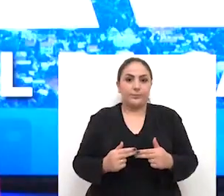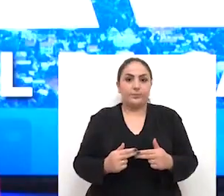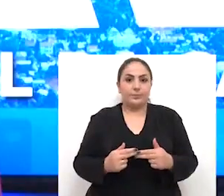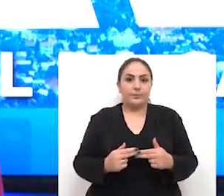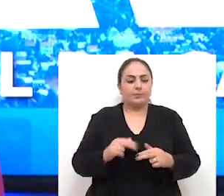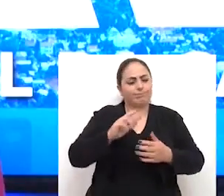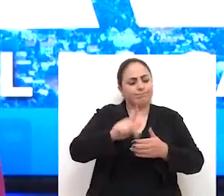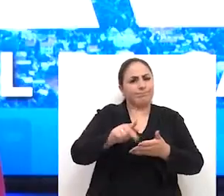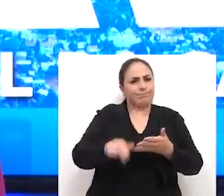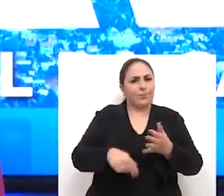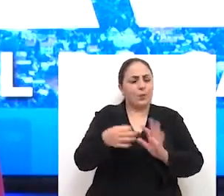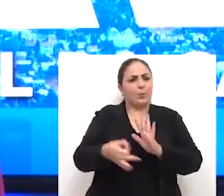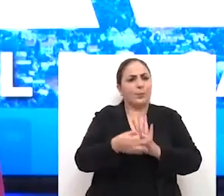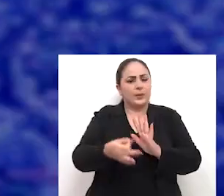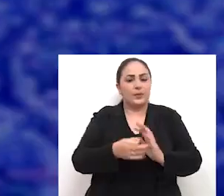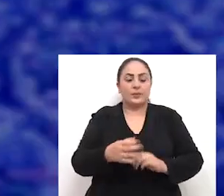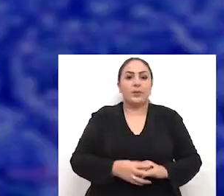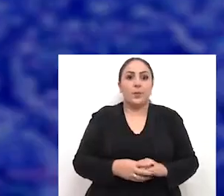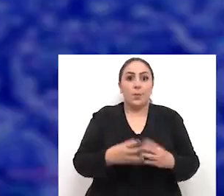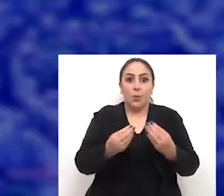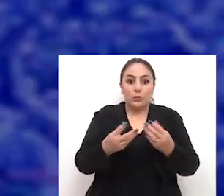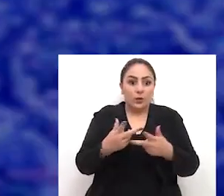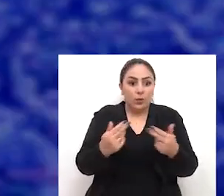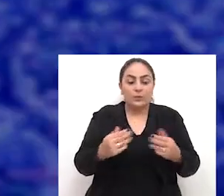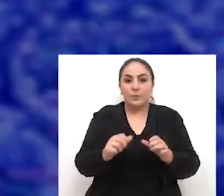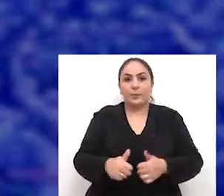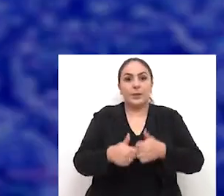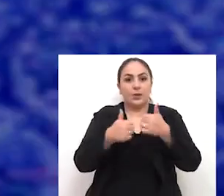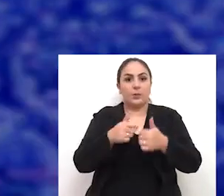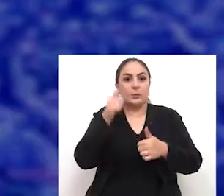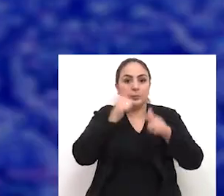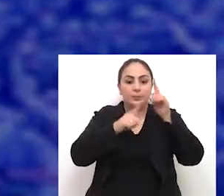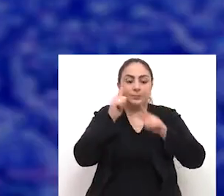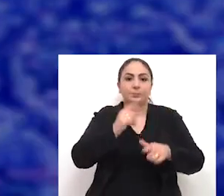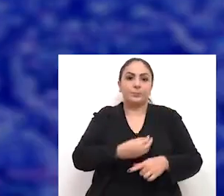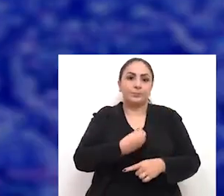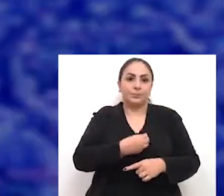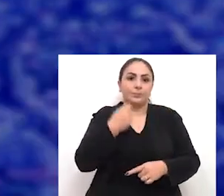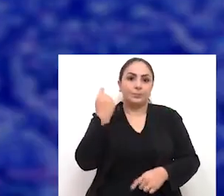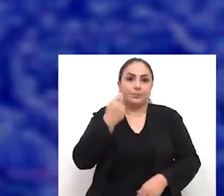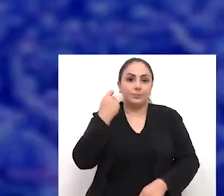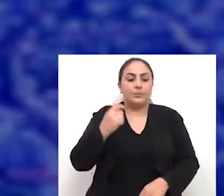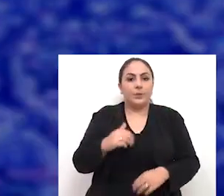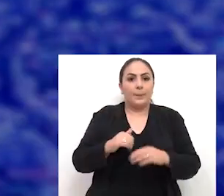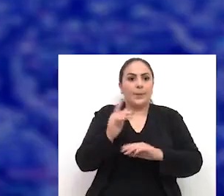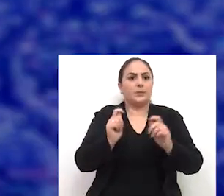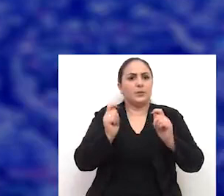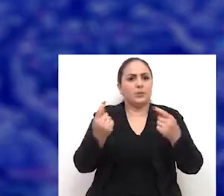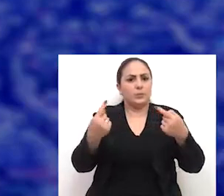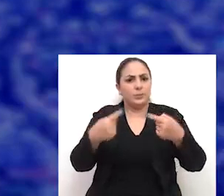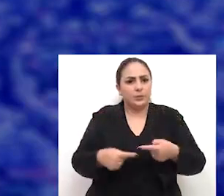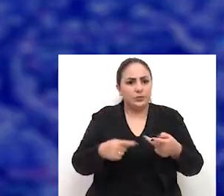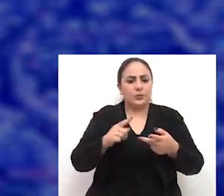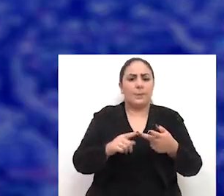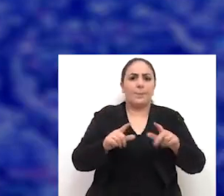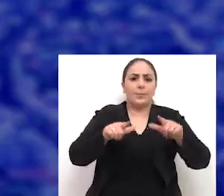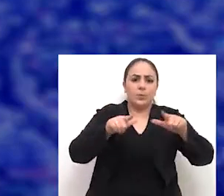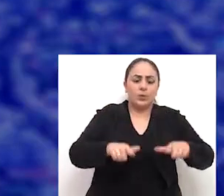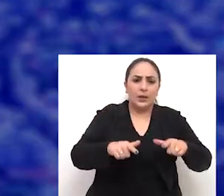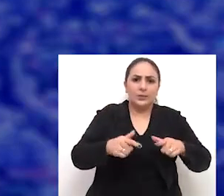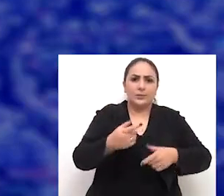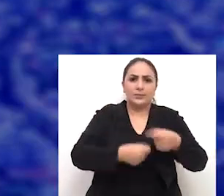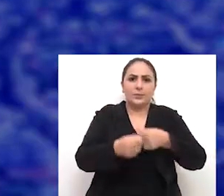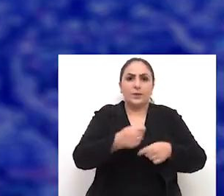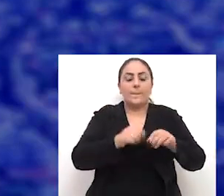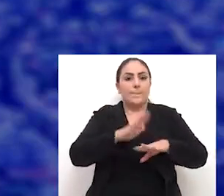divergem opiniões. Traz muitas modificações para melhor, para a vida dos gaúchos, como por exemplo, mais competitividade, melhor ambiente de